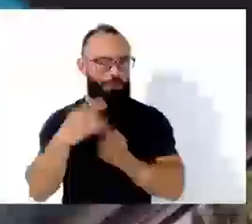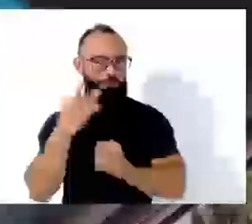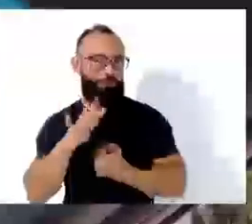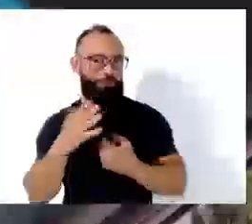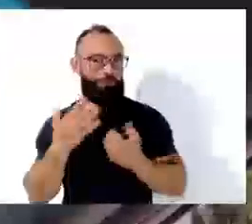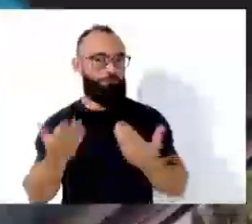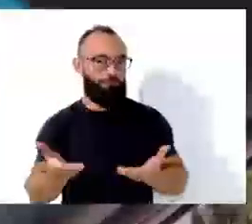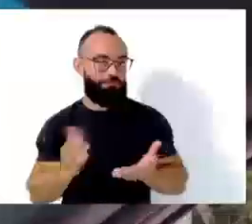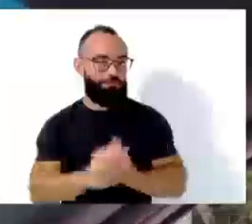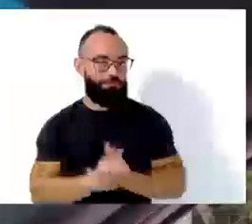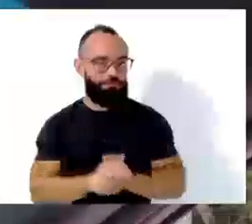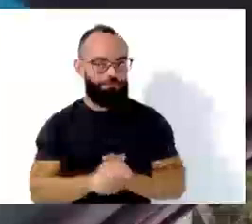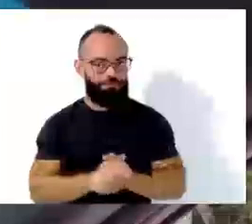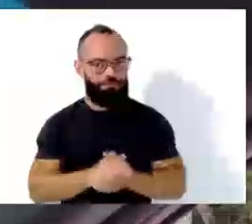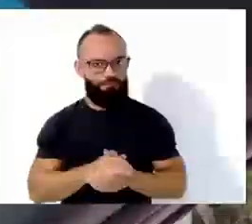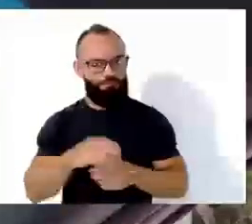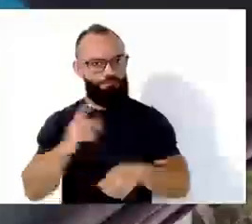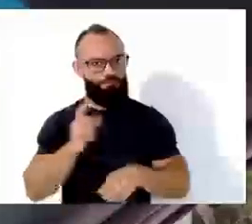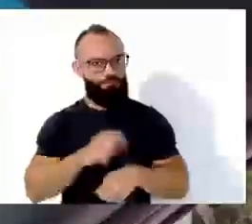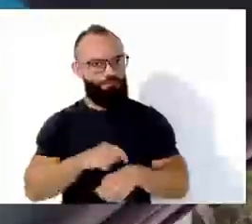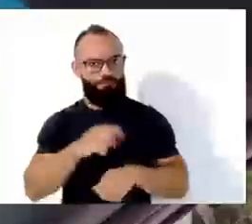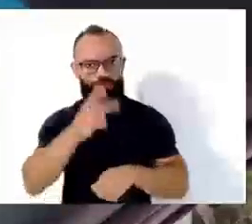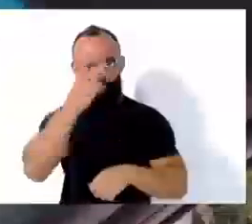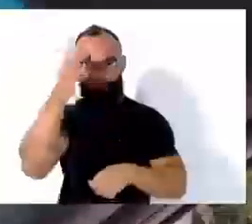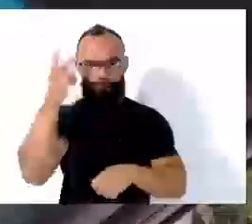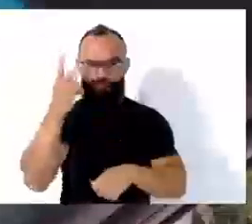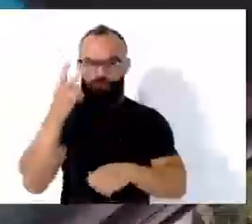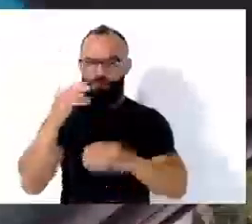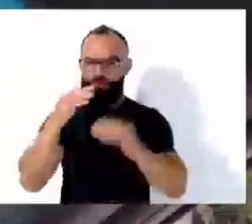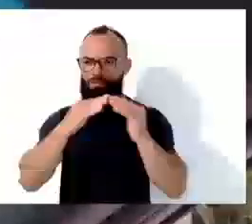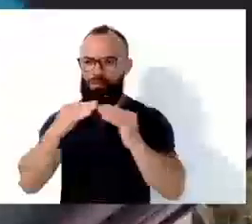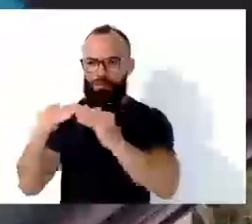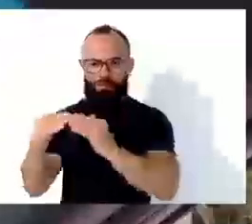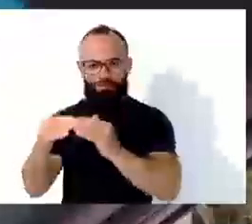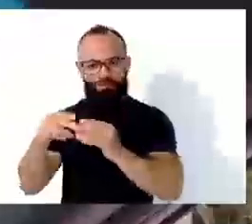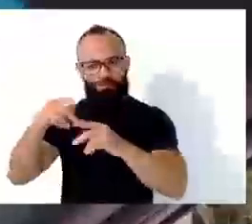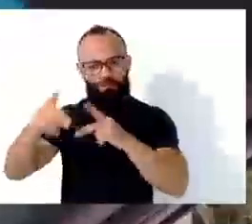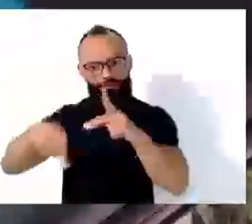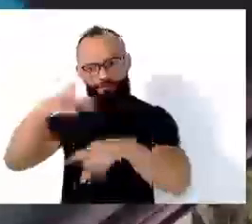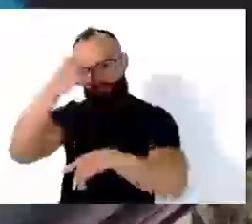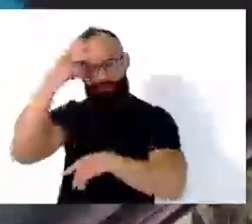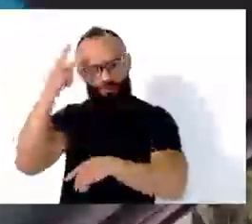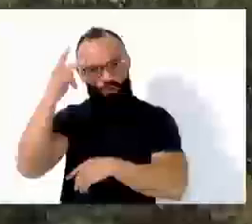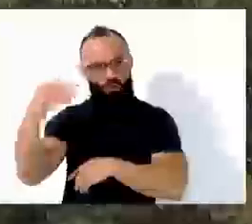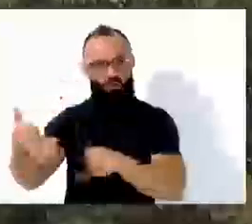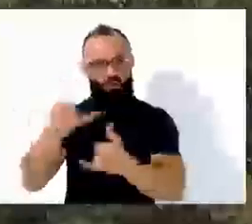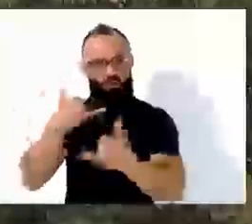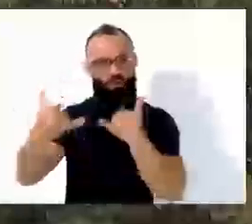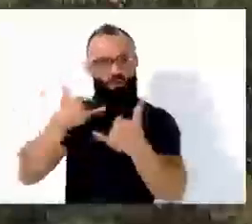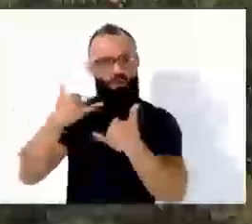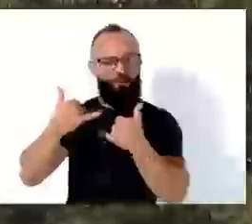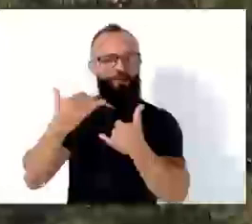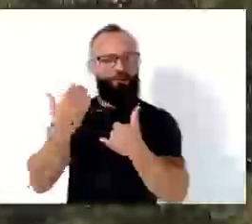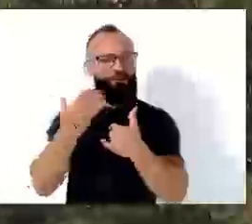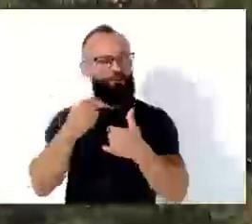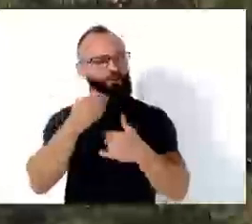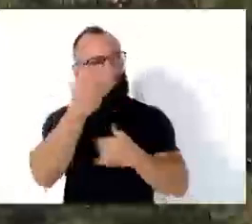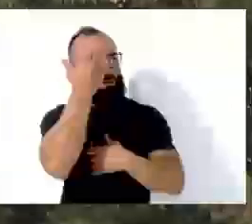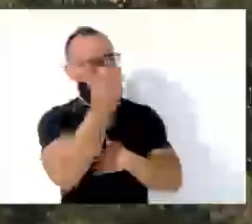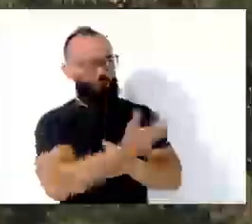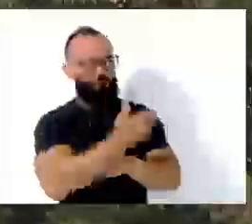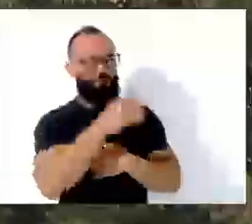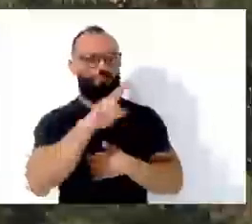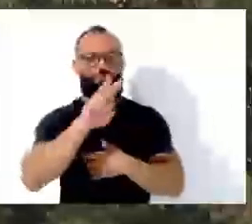E na mesma hora os moradores já me ligaram, eu já entrei em contato, agradeço a atenção da secretária Vanessa de Transporte,